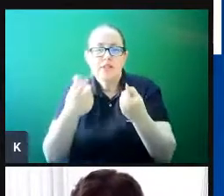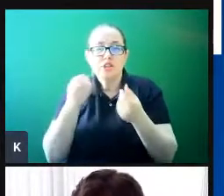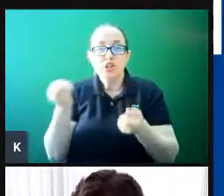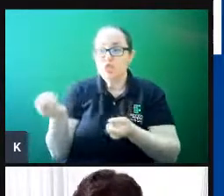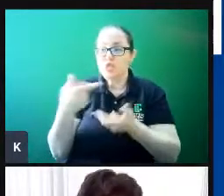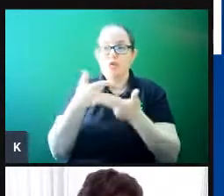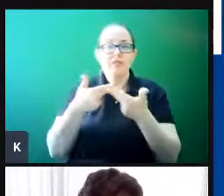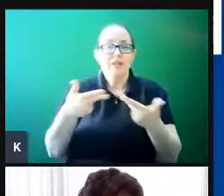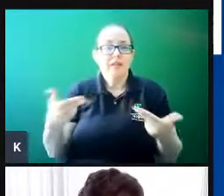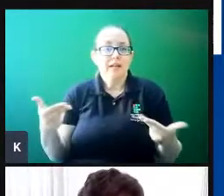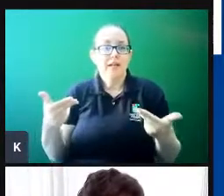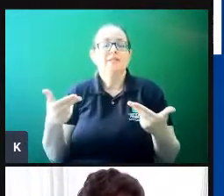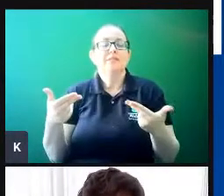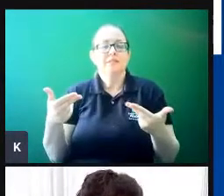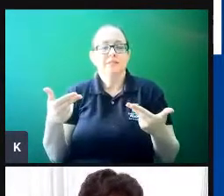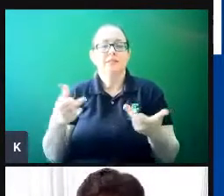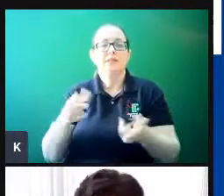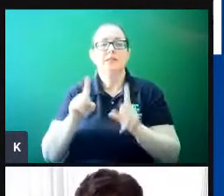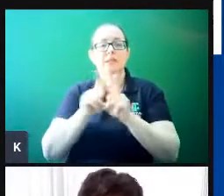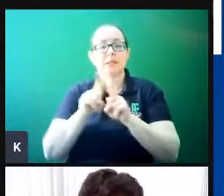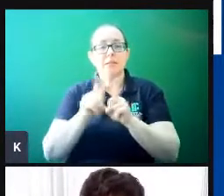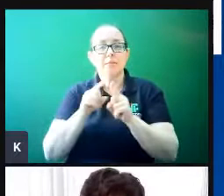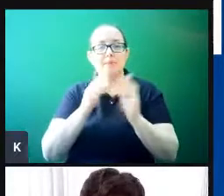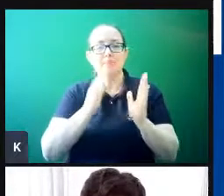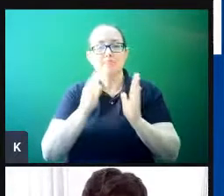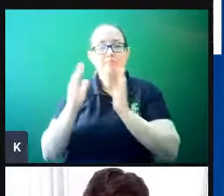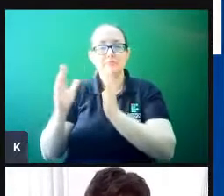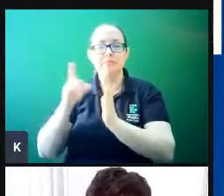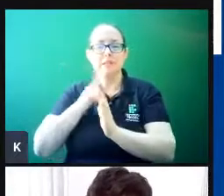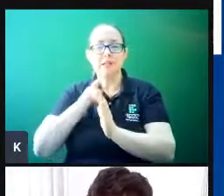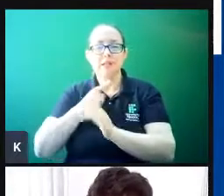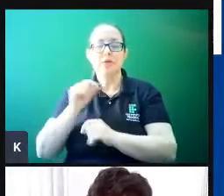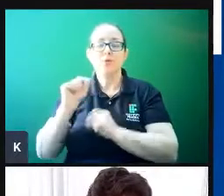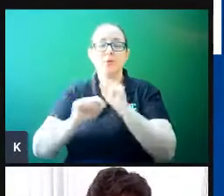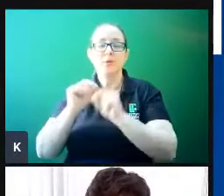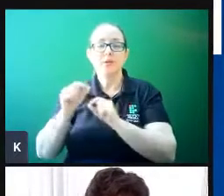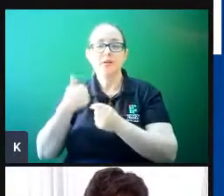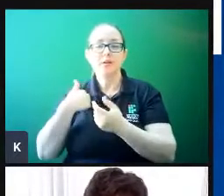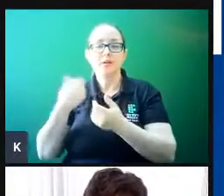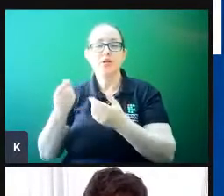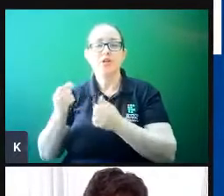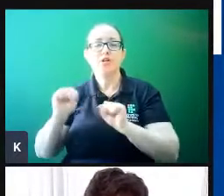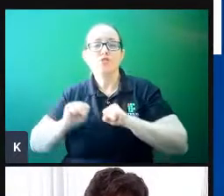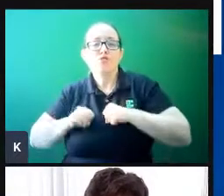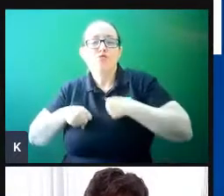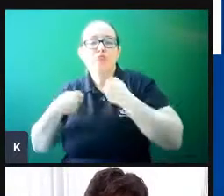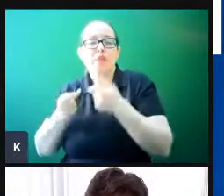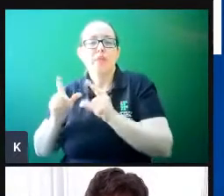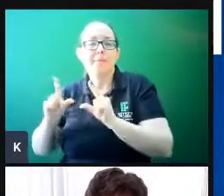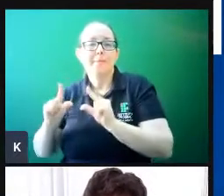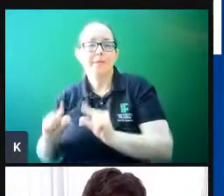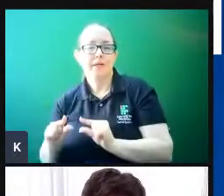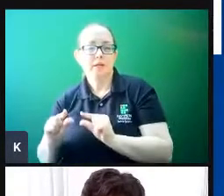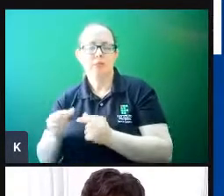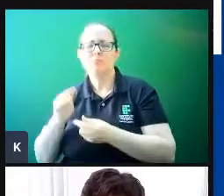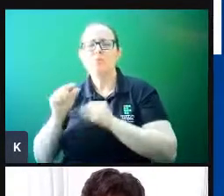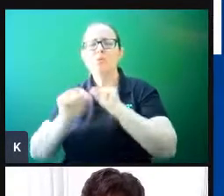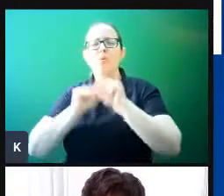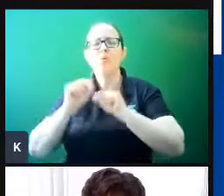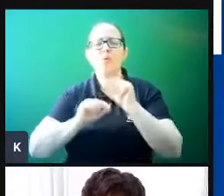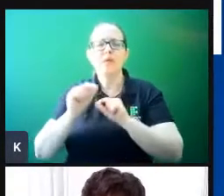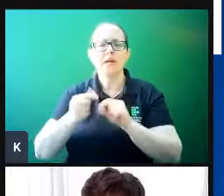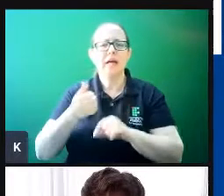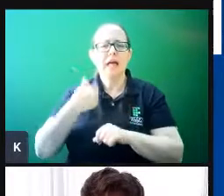a gente vive também a lei do menor esforço. Olha só, o que é a supressão por repetição? Supressão por